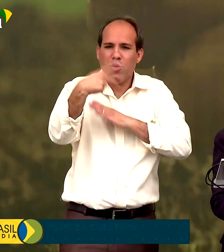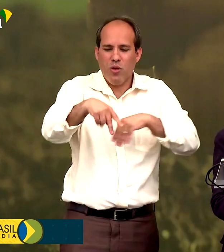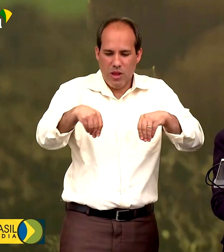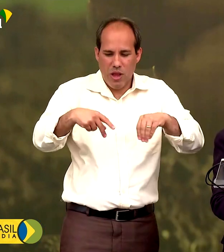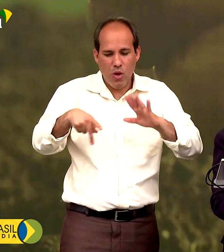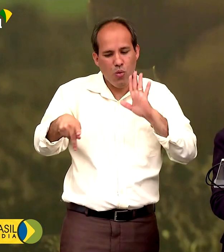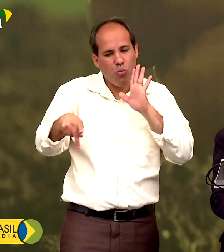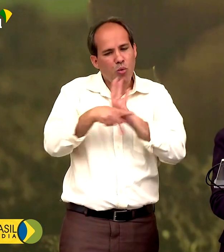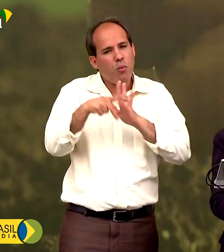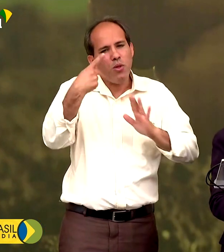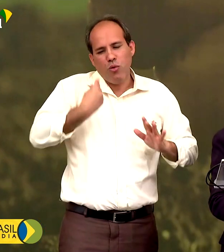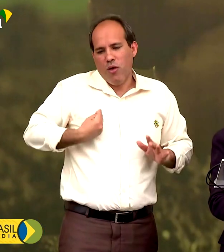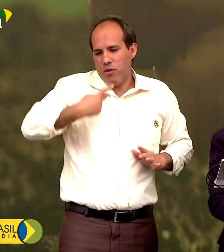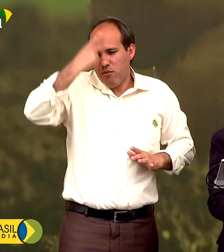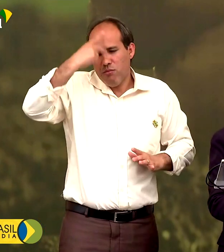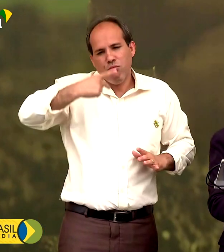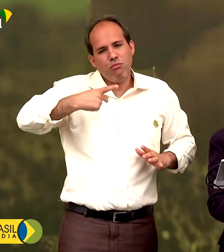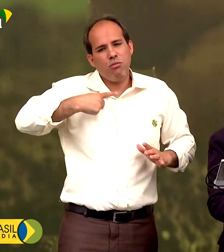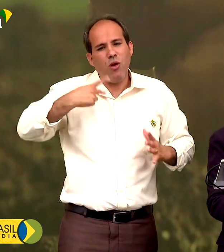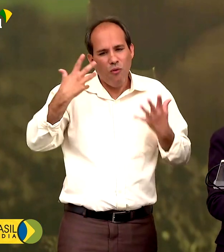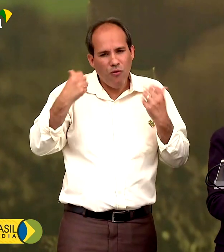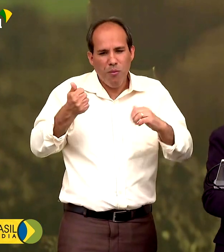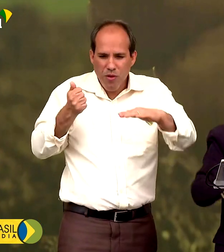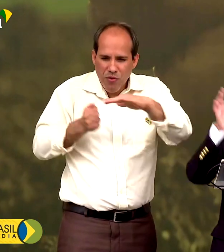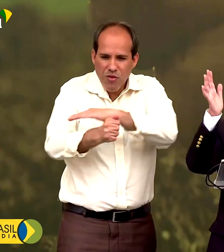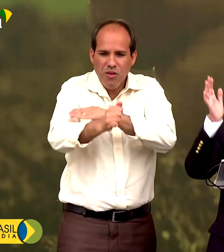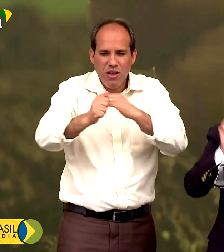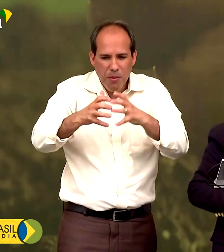nariz. Portanto, vamos investir, crescer e desenvolver. Legenda Adriana